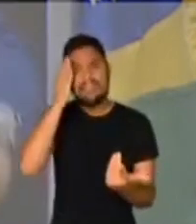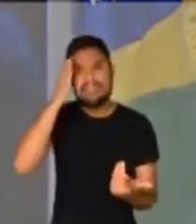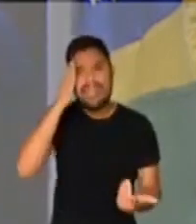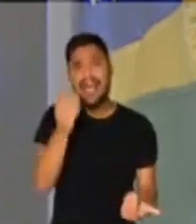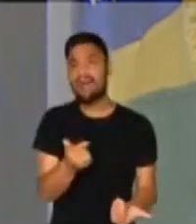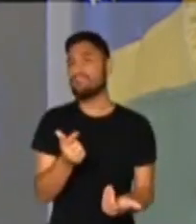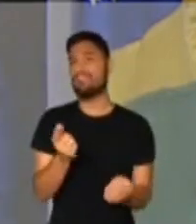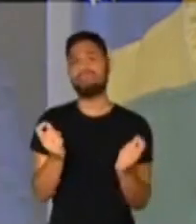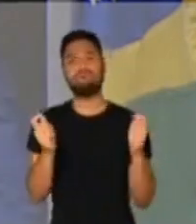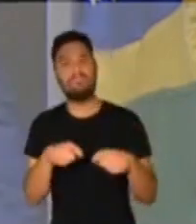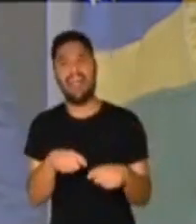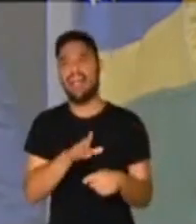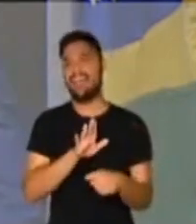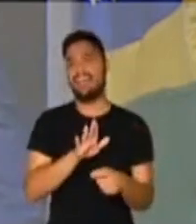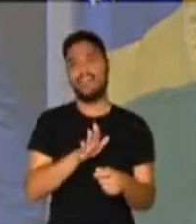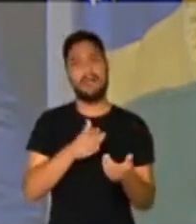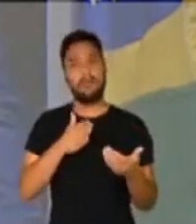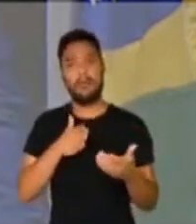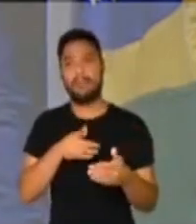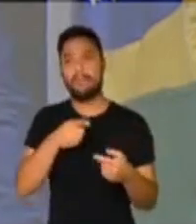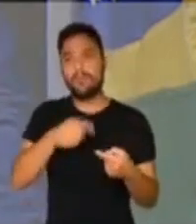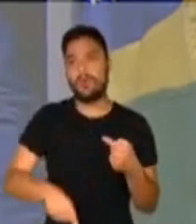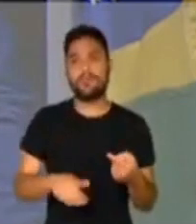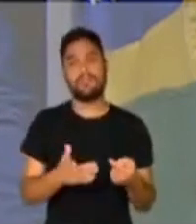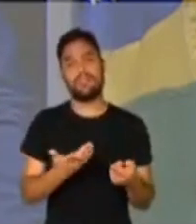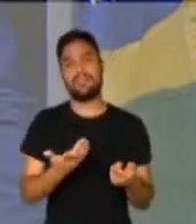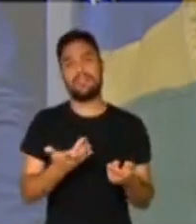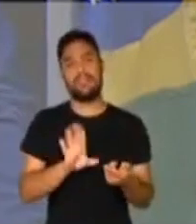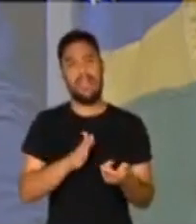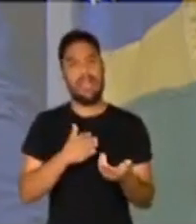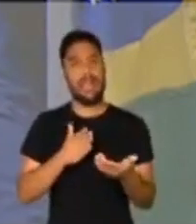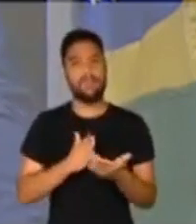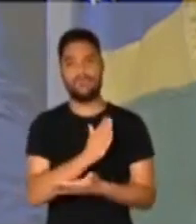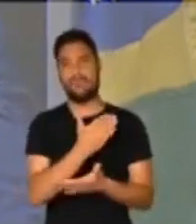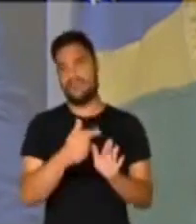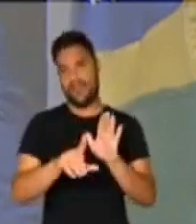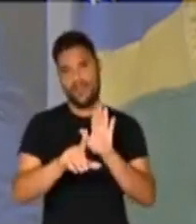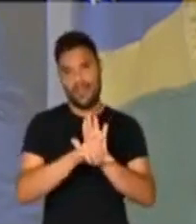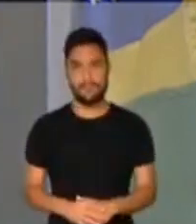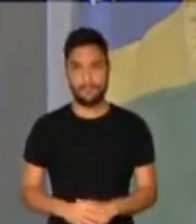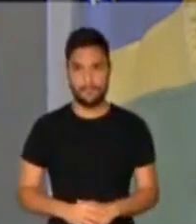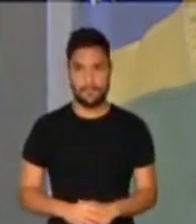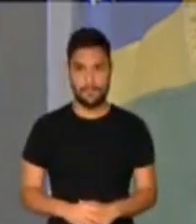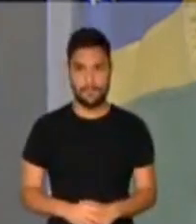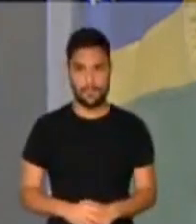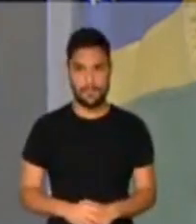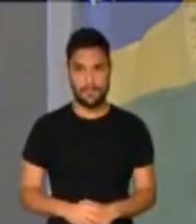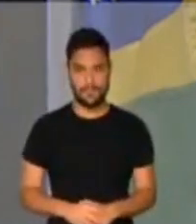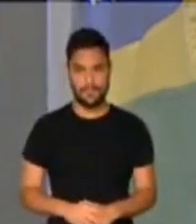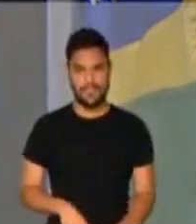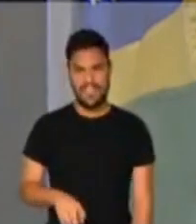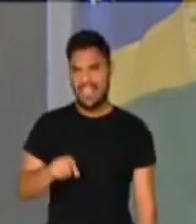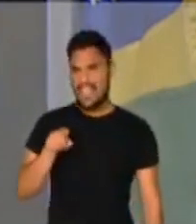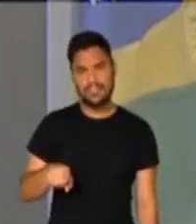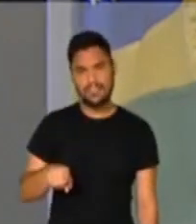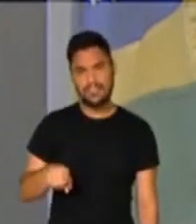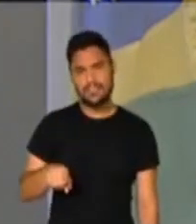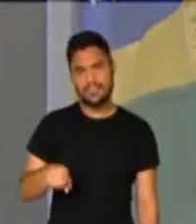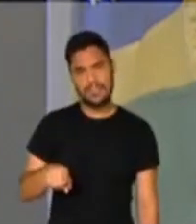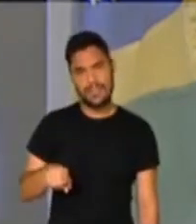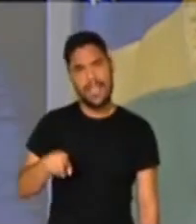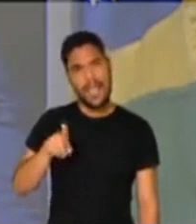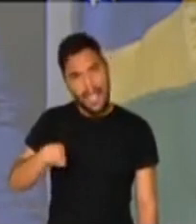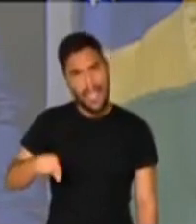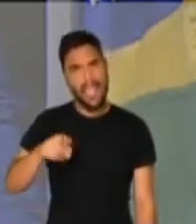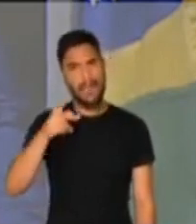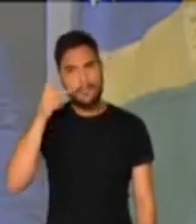voto para impedir essas mudanças que o Brasil está pedindo. Nessa não é uma política de